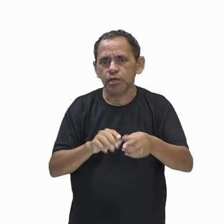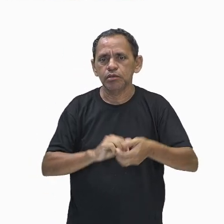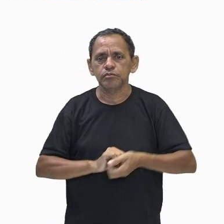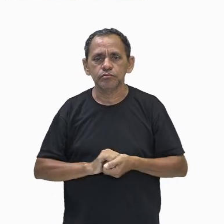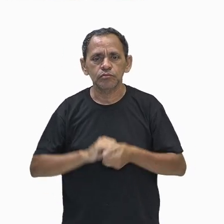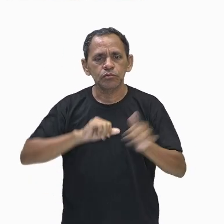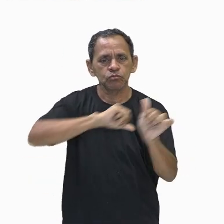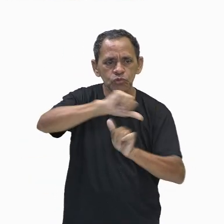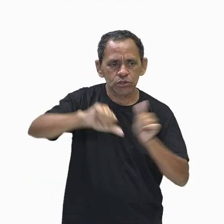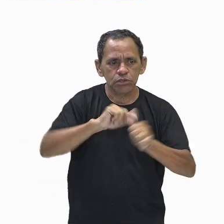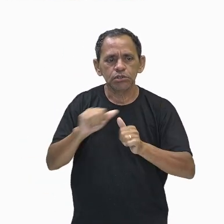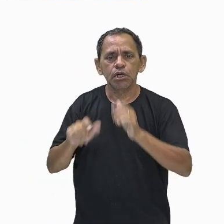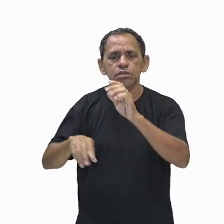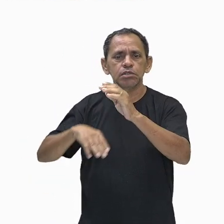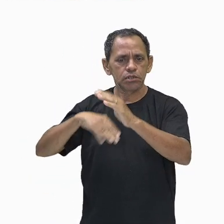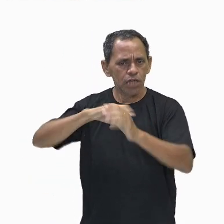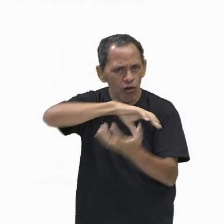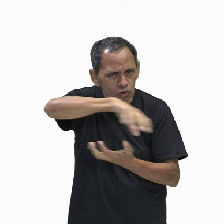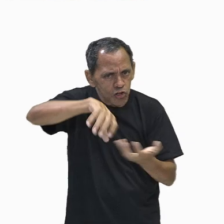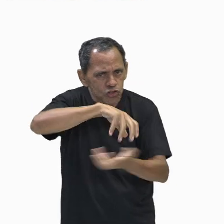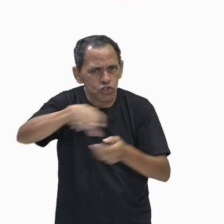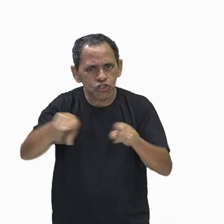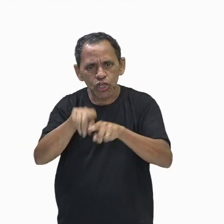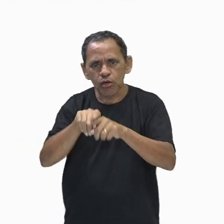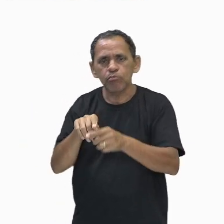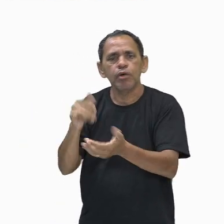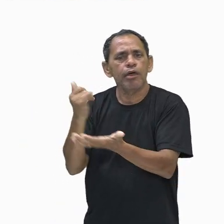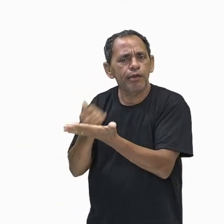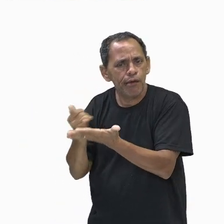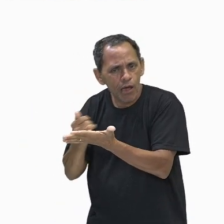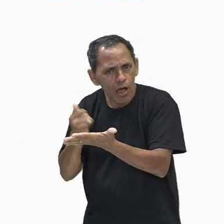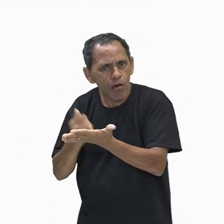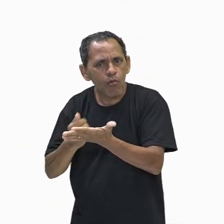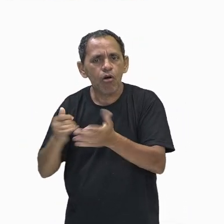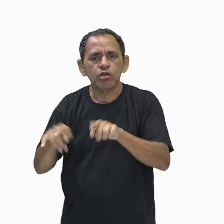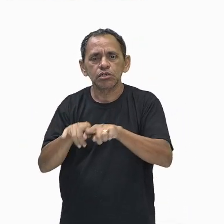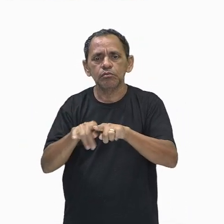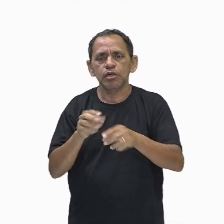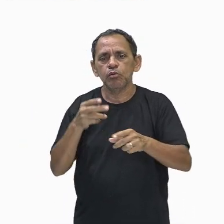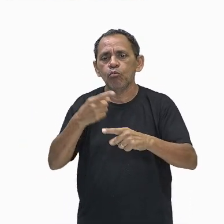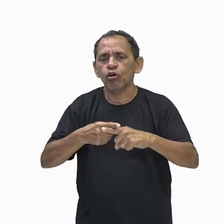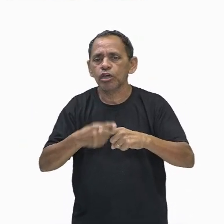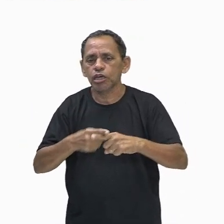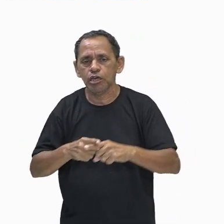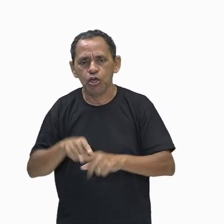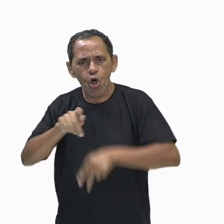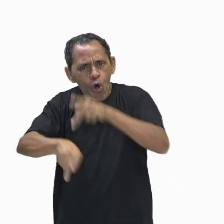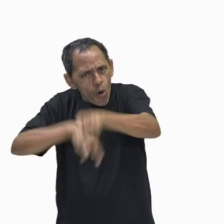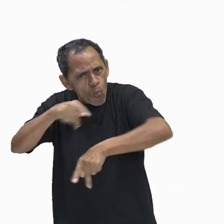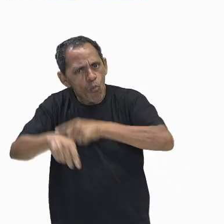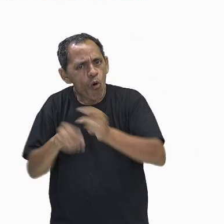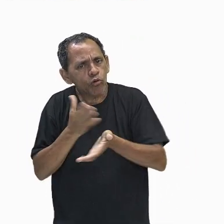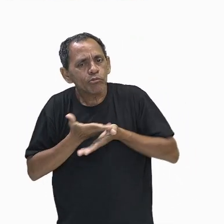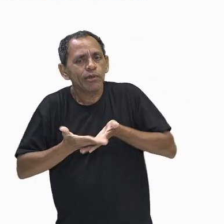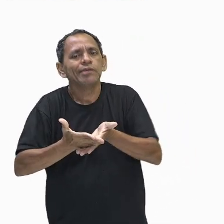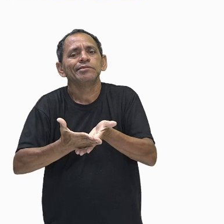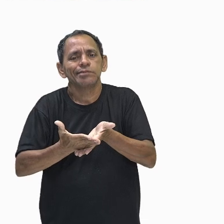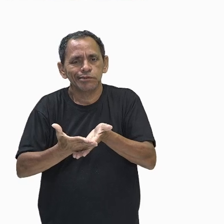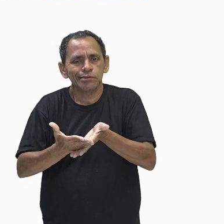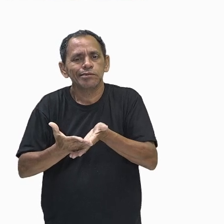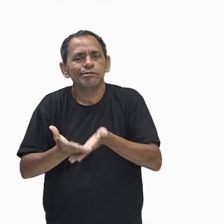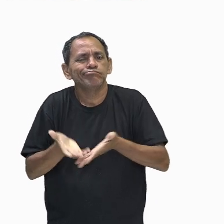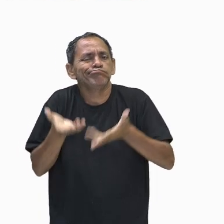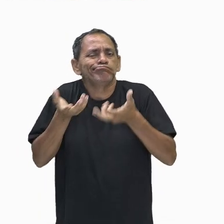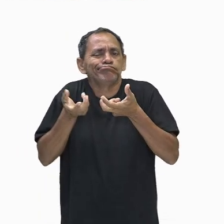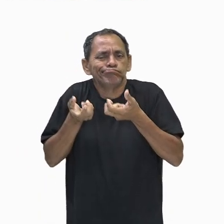cobranças excessivas de impostos, vão começar a ser feitas, porque a população está começando aí a sentir o peso, então,